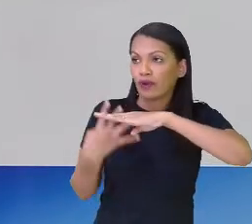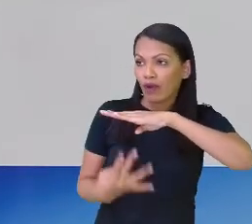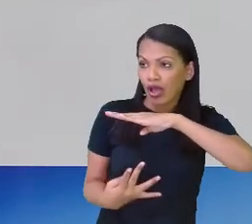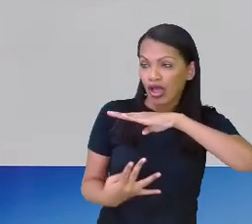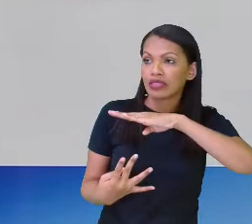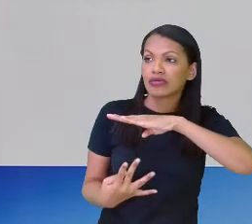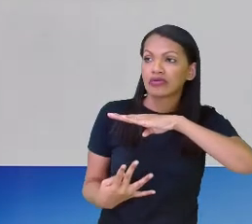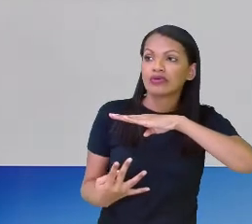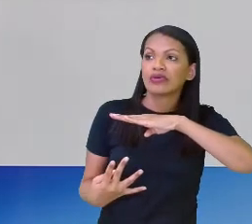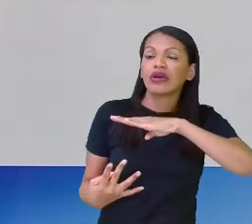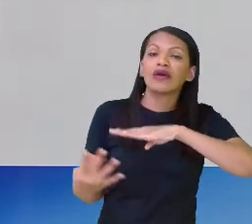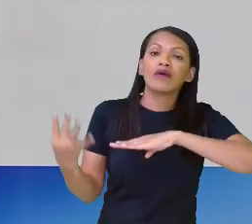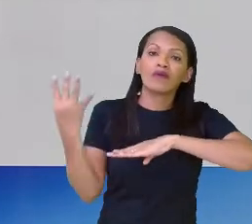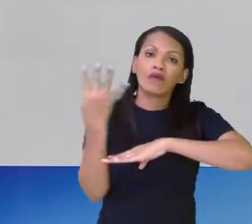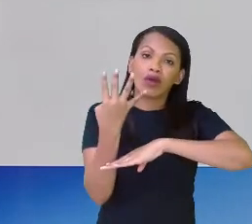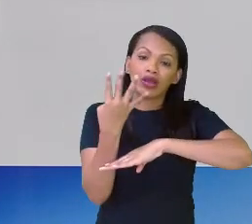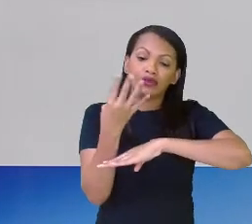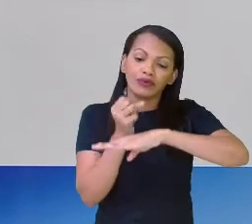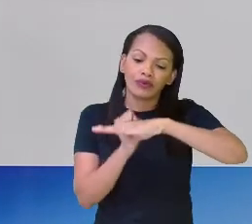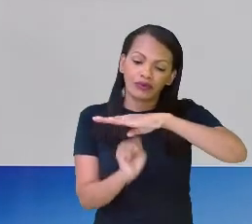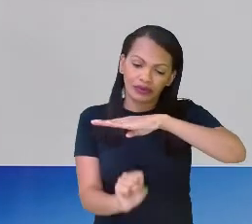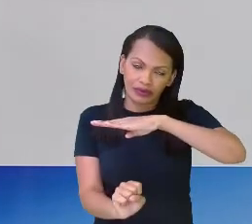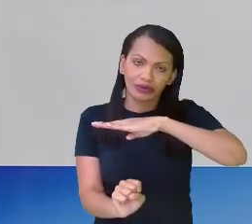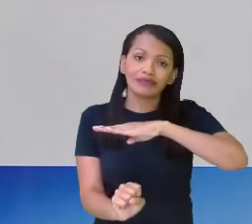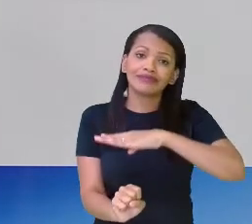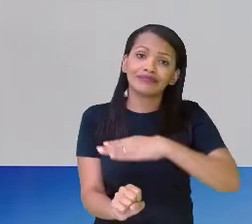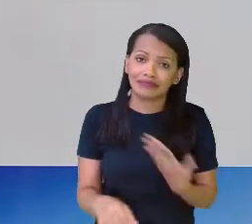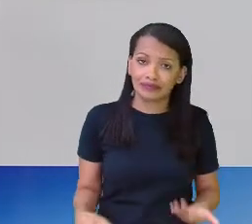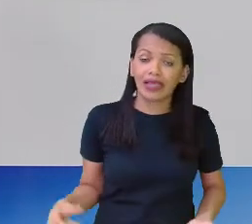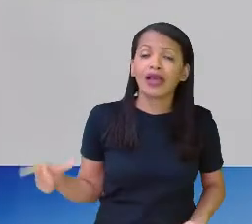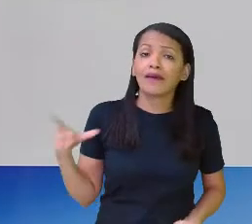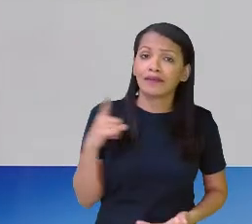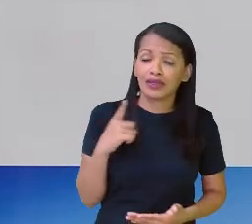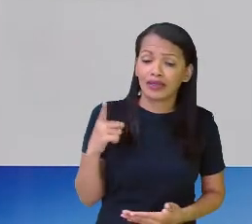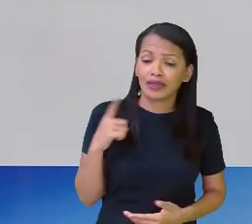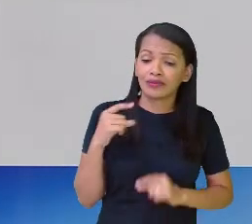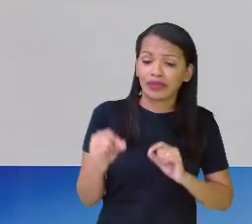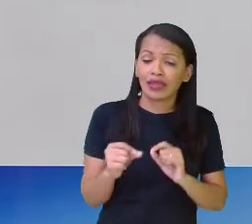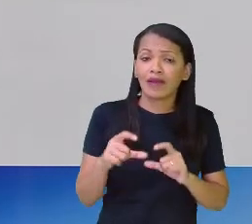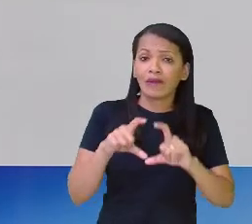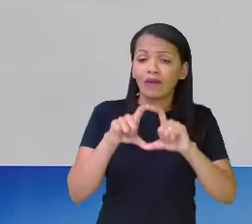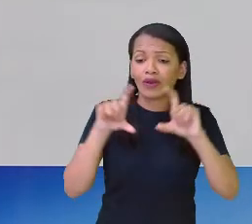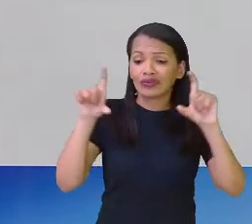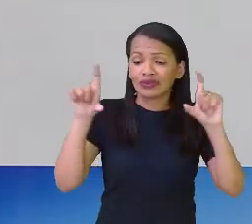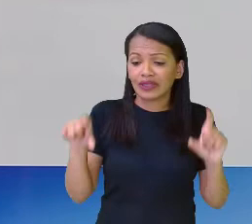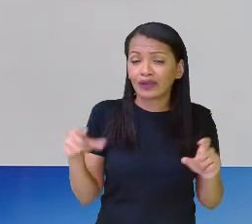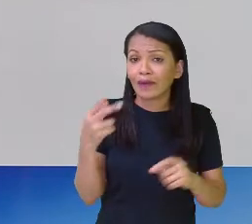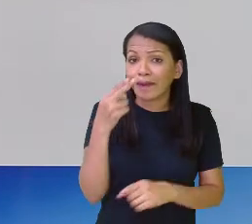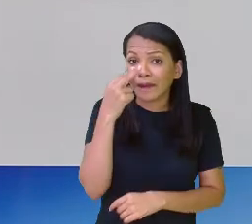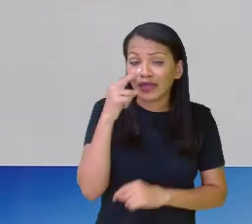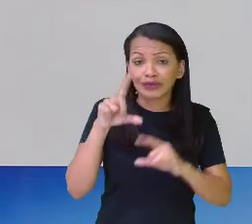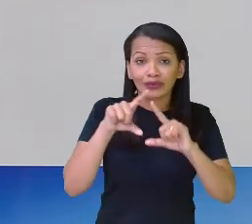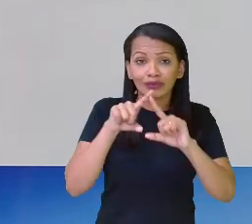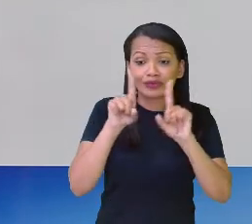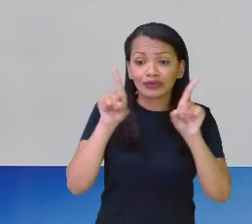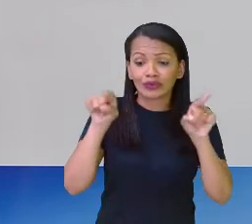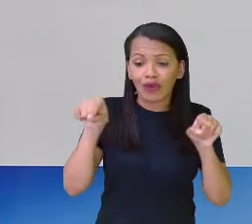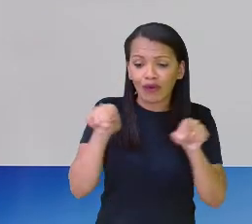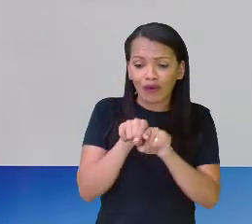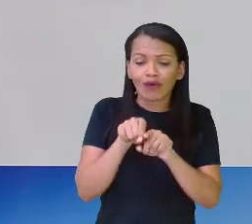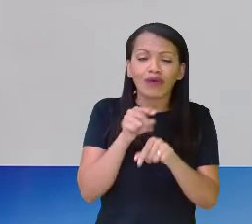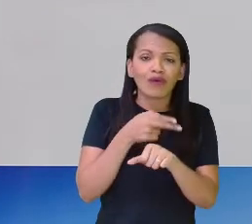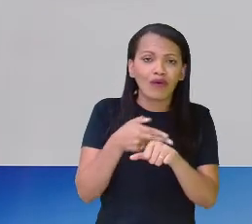chocolate. Dividida de forma diferente. Tranquilo até aí? Fácil,